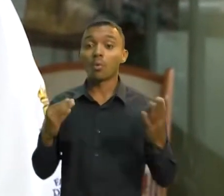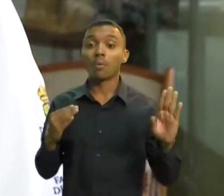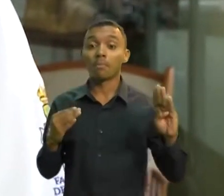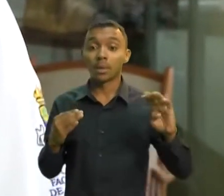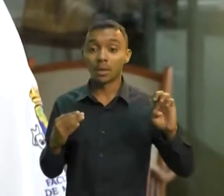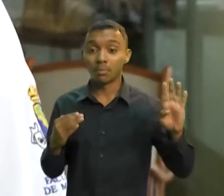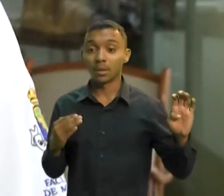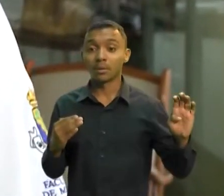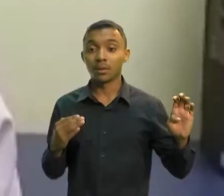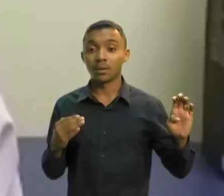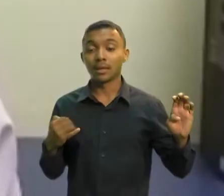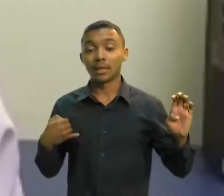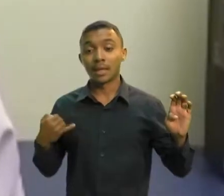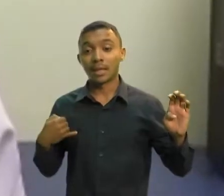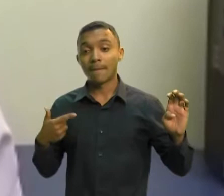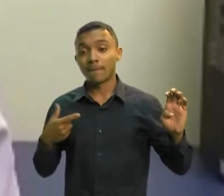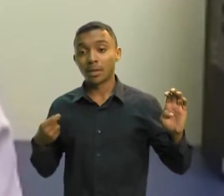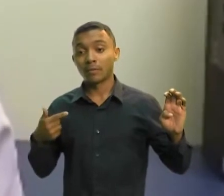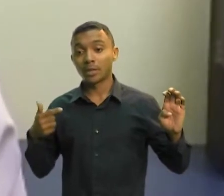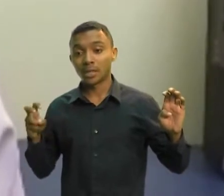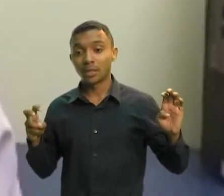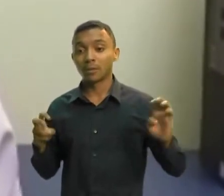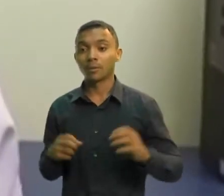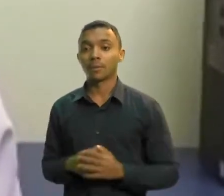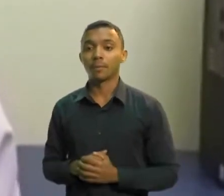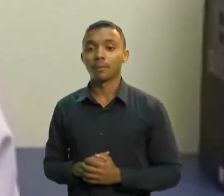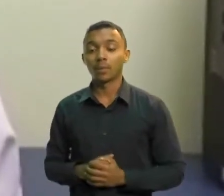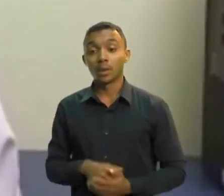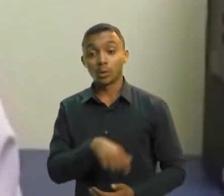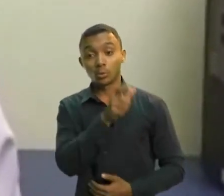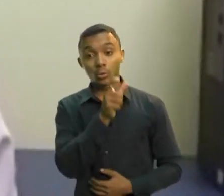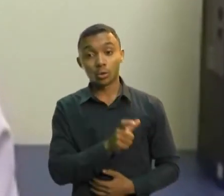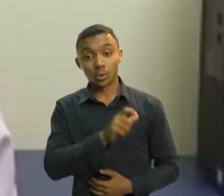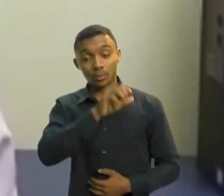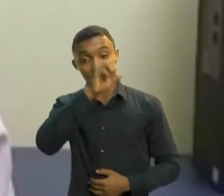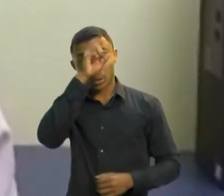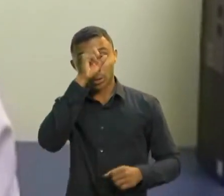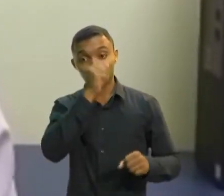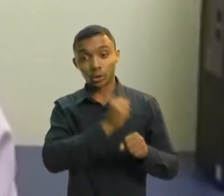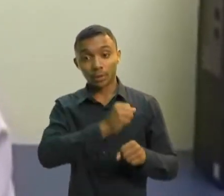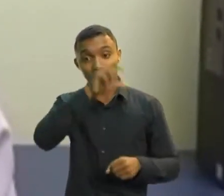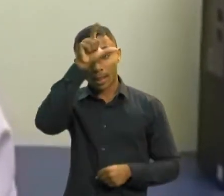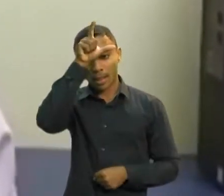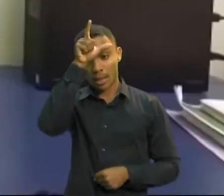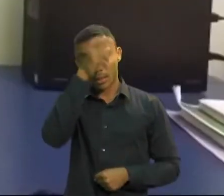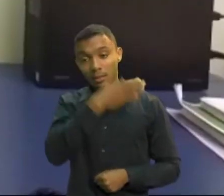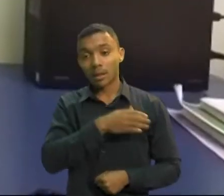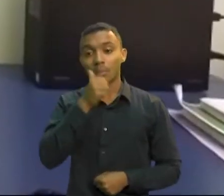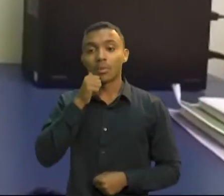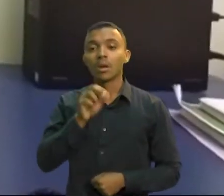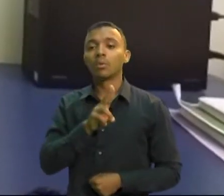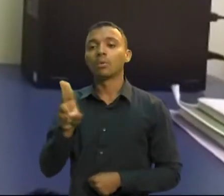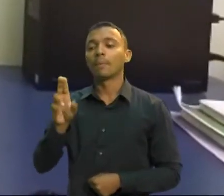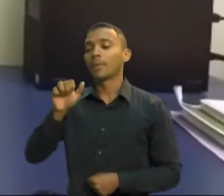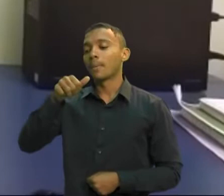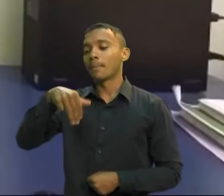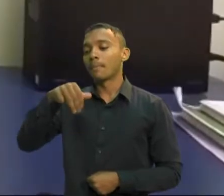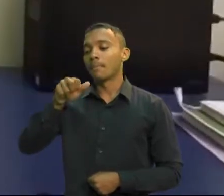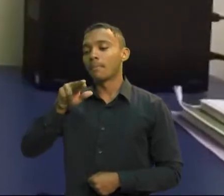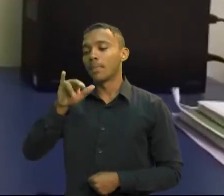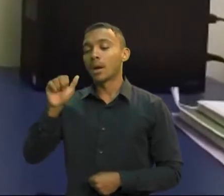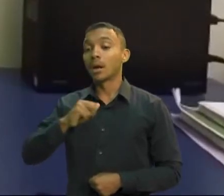de 20 a 25 anos. A chefe do ambulatório do adolescente da MEAC, Maria Tereza Dias, destaca a